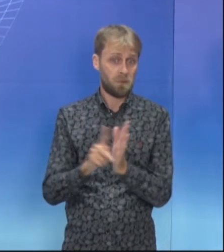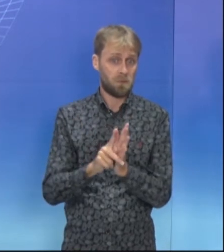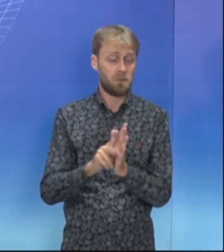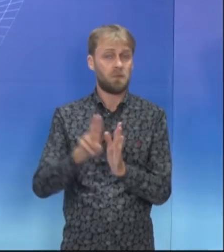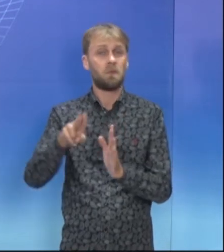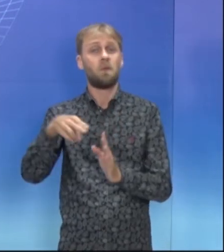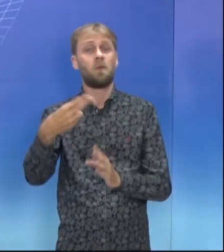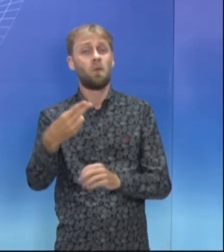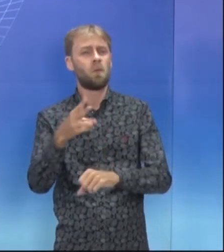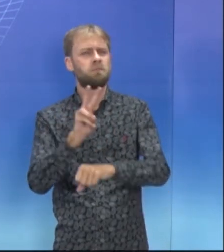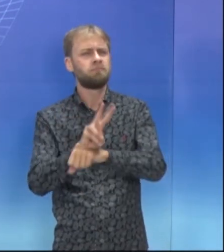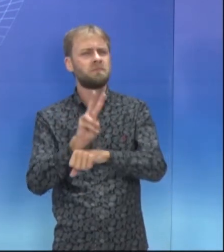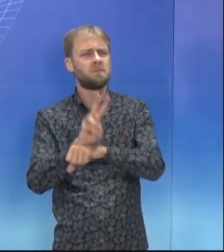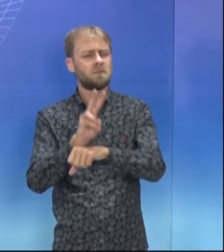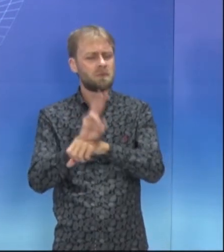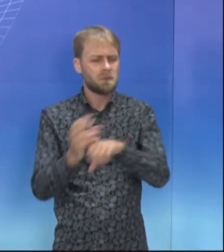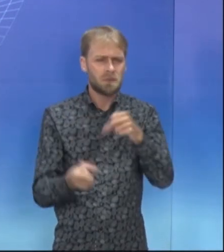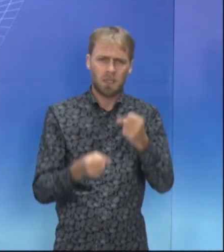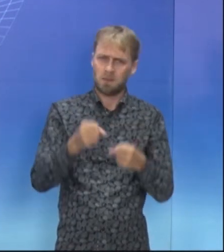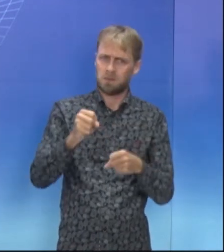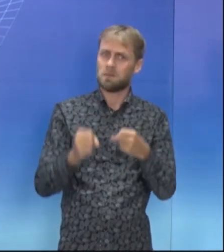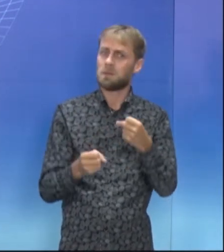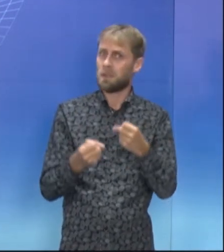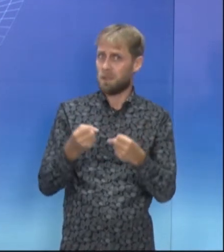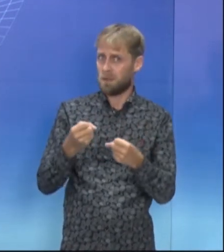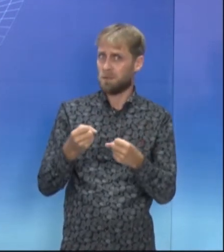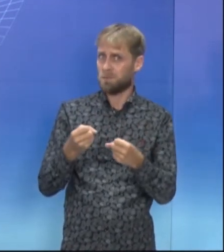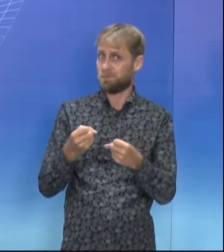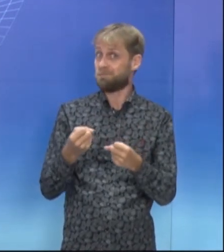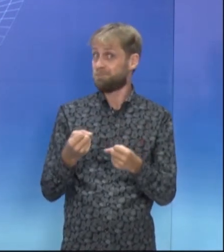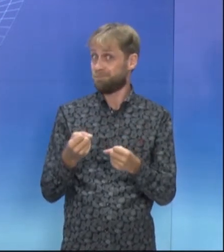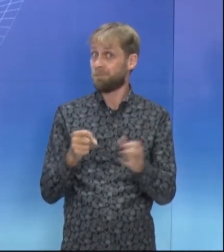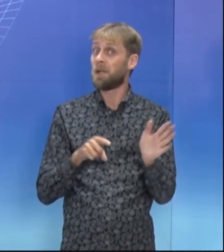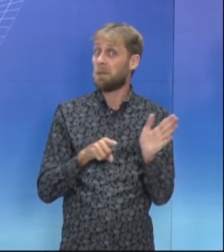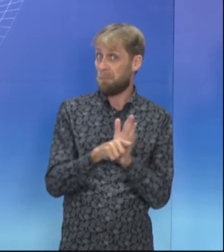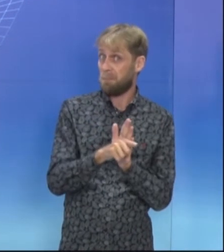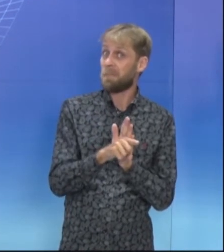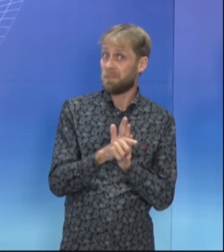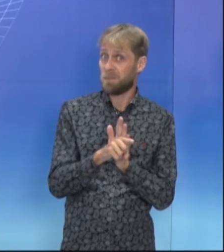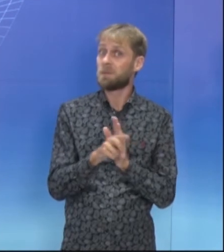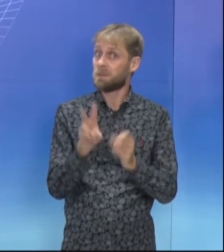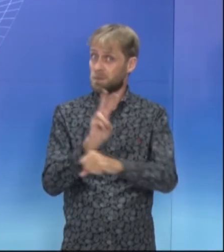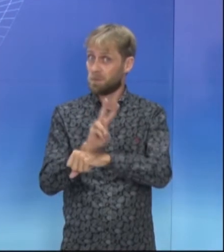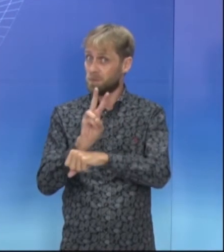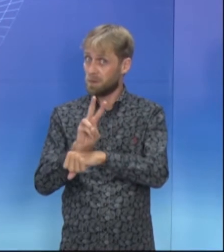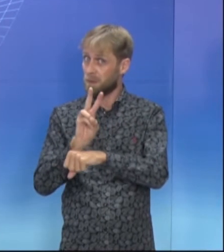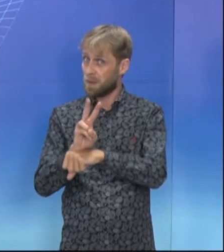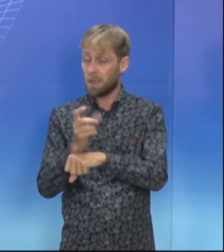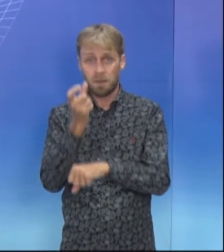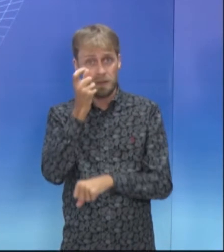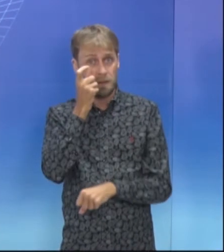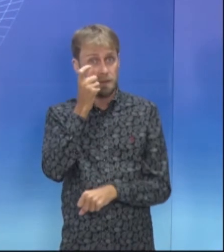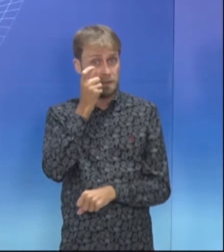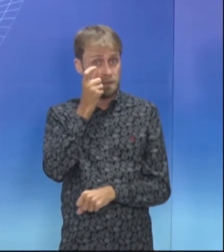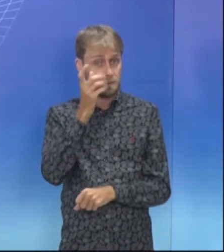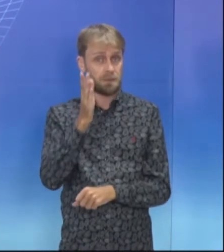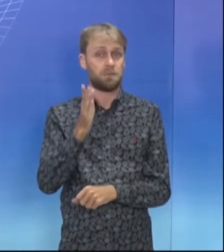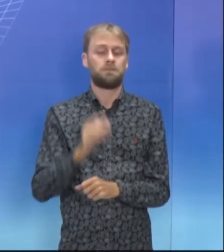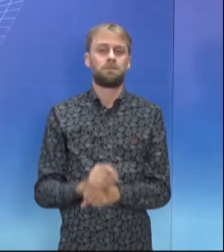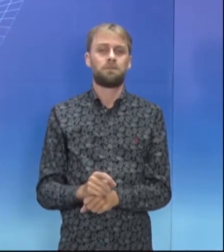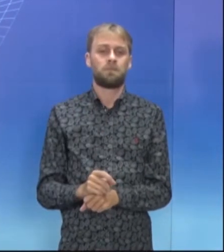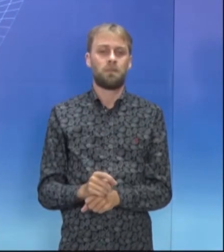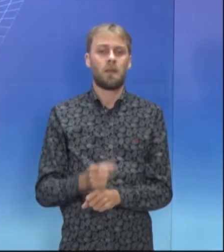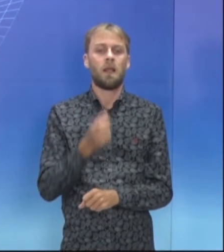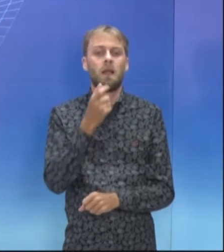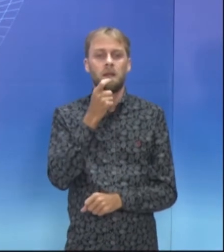a conservação do carro? Essa é uma questão que ela pode pegar muita gente aí, viu? Por quê? Vamos dar uma olhadinha nisso aqui, ó. Porque a palavra